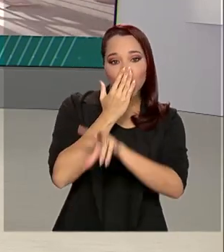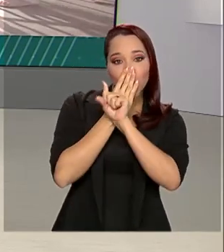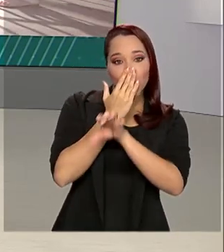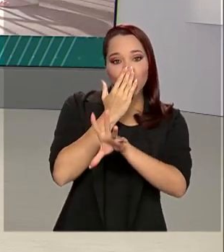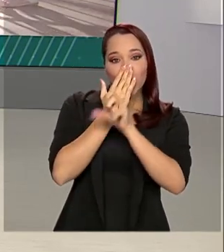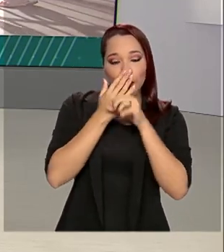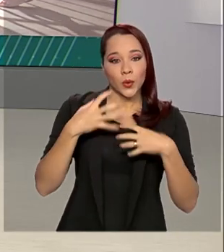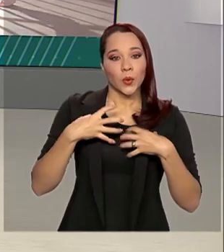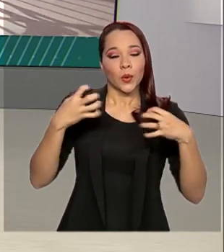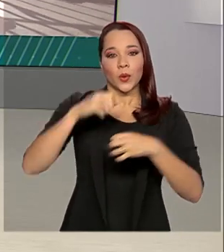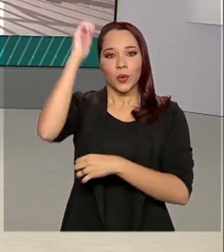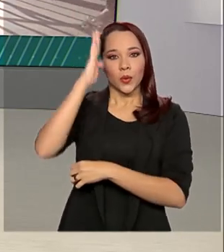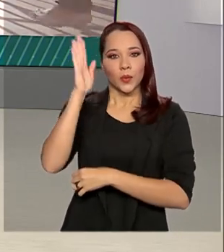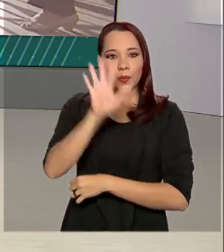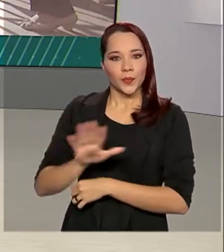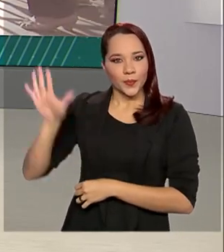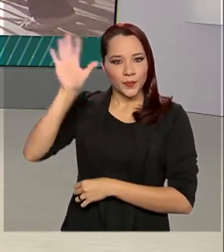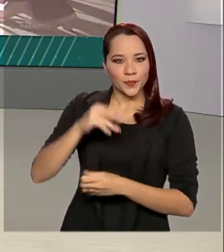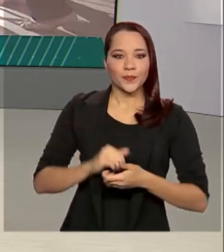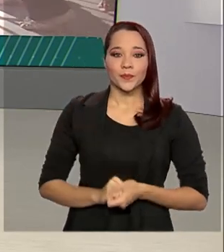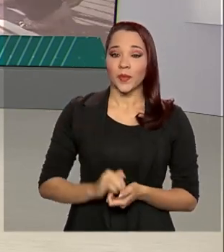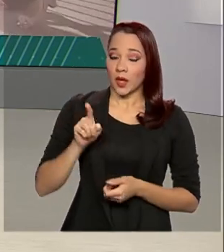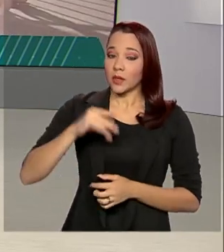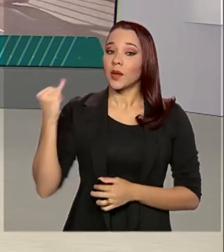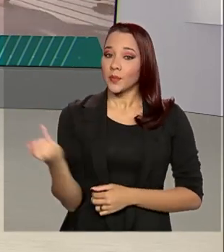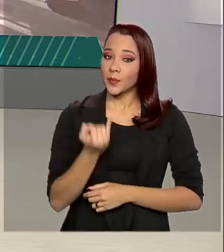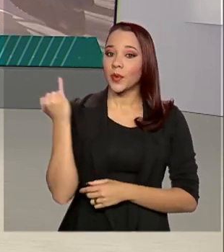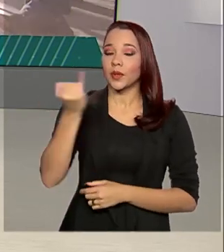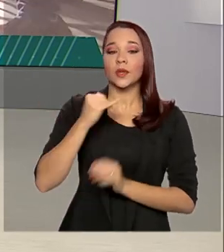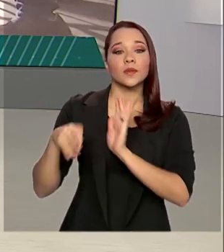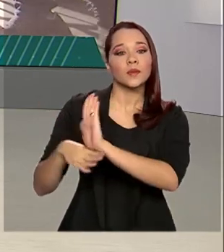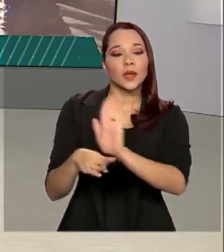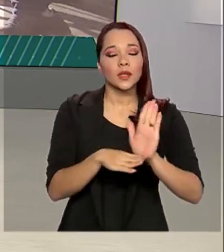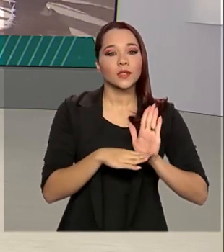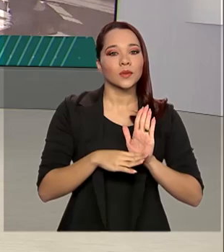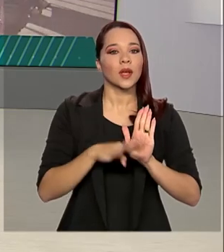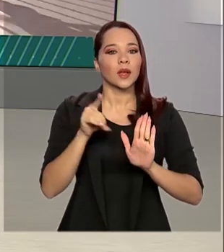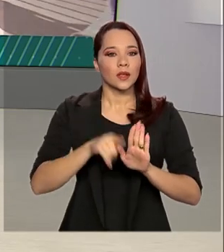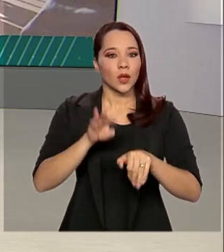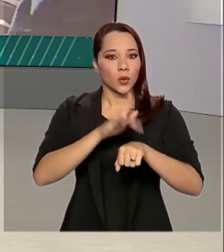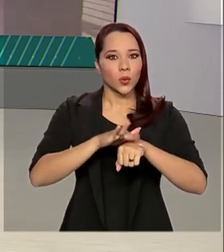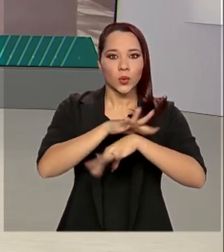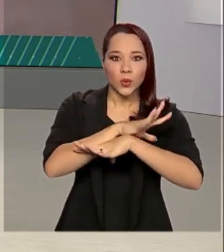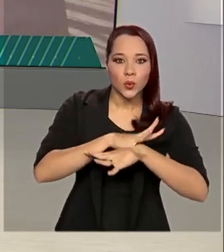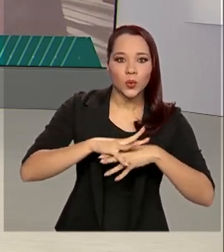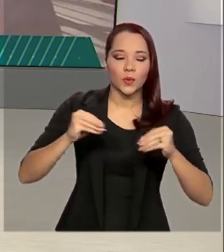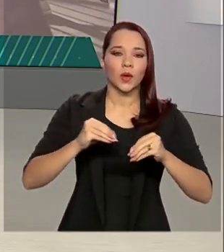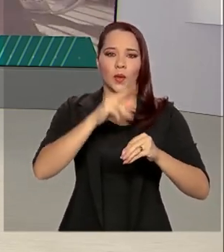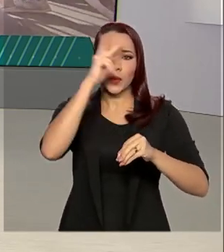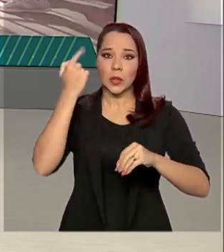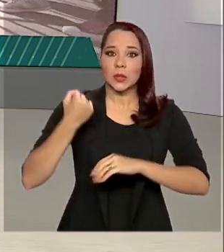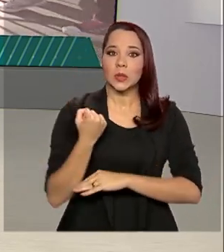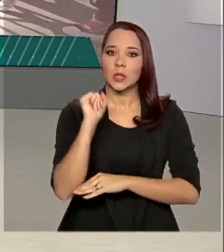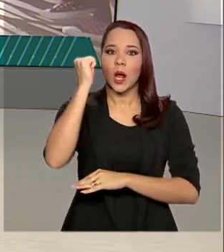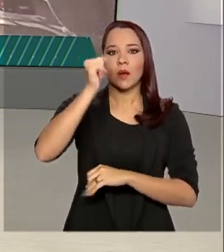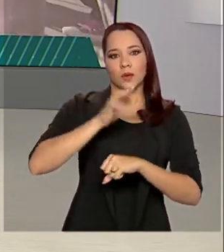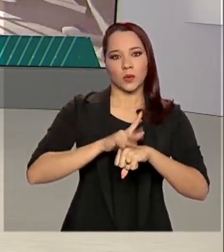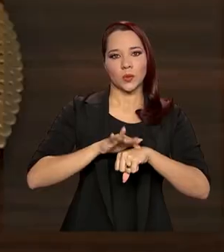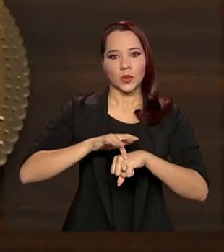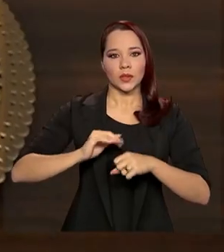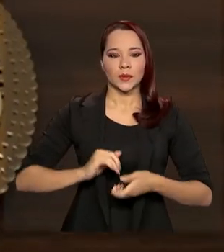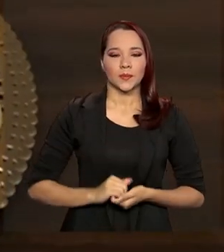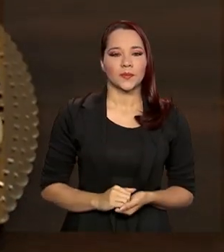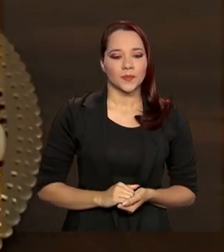pulmonares em todo o país. O equipamento é essencial para ajudar na recuperação de pacientes graves da doença.